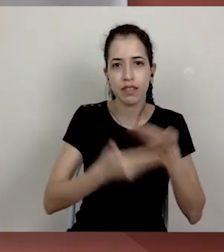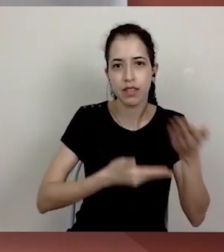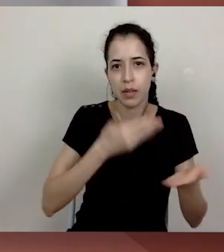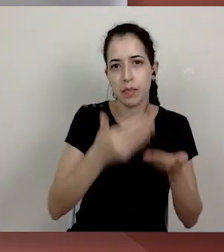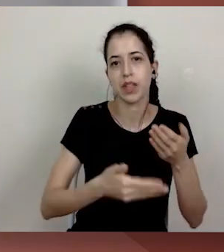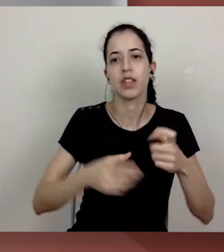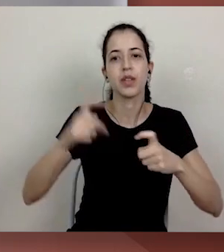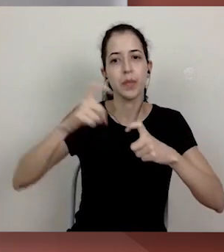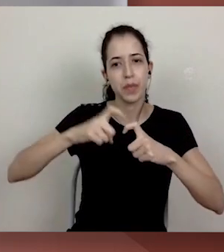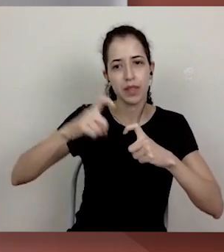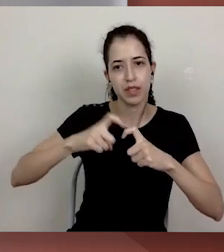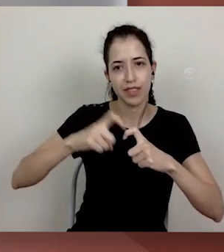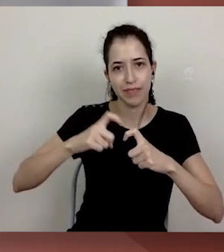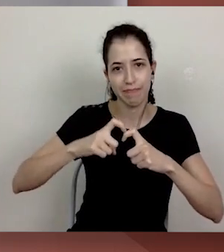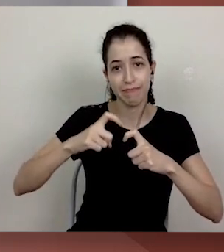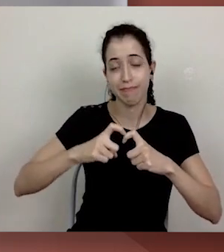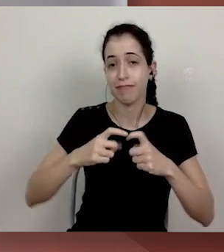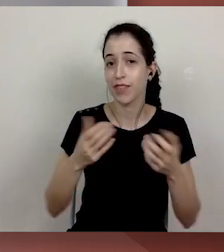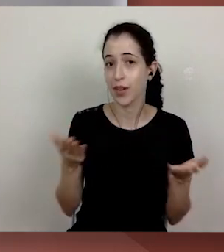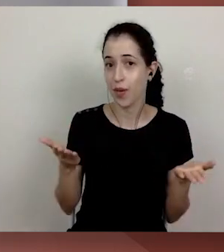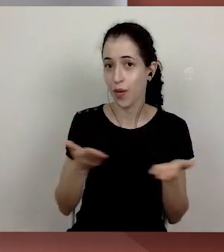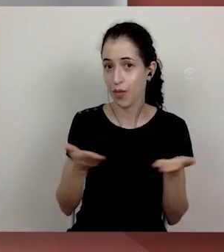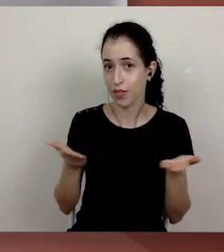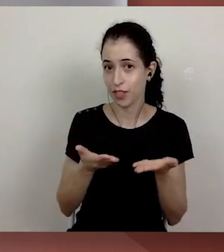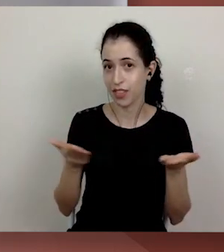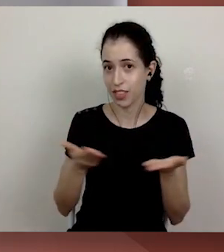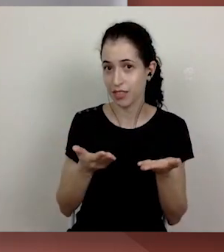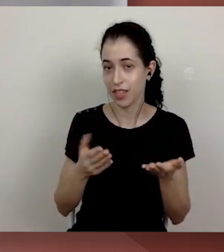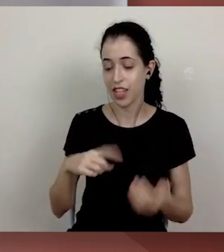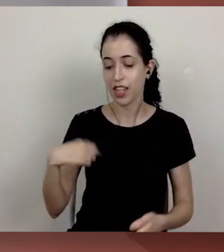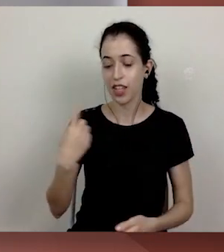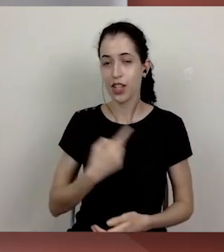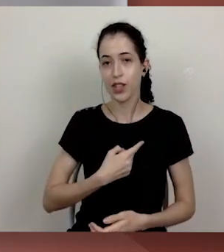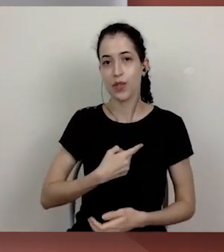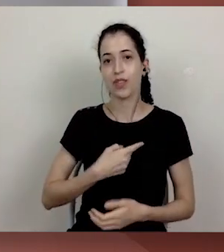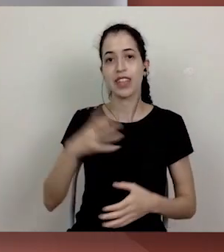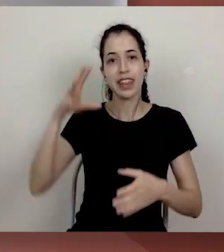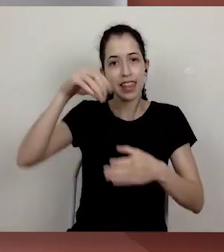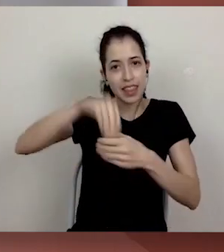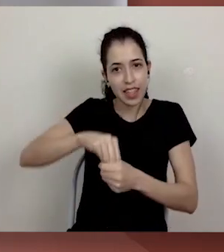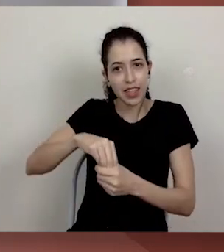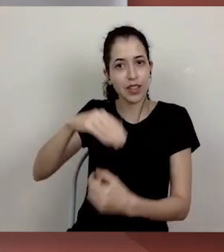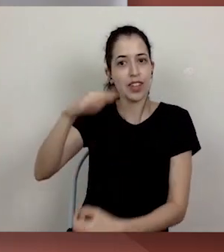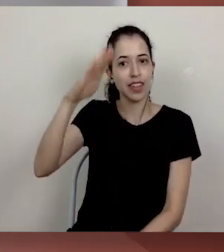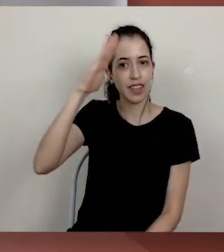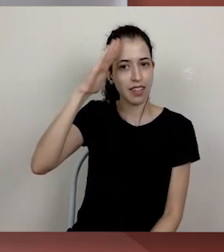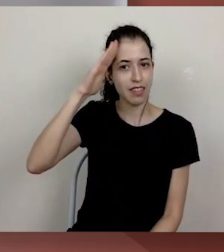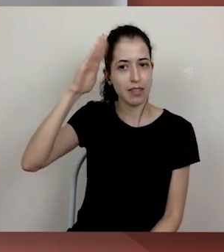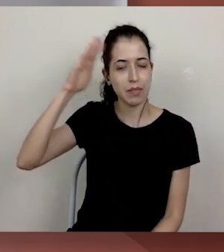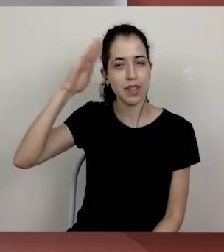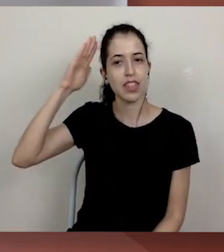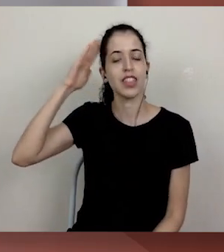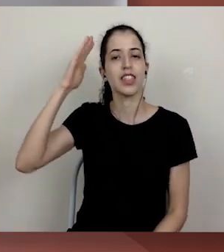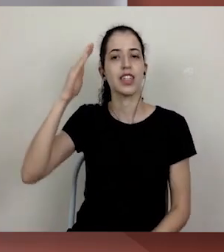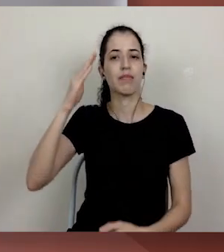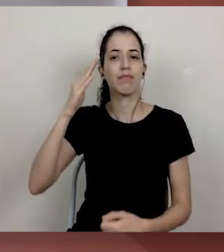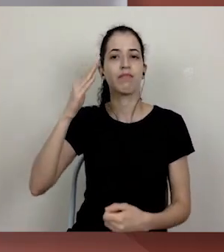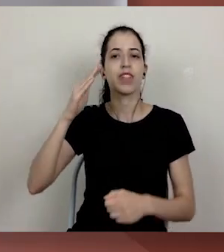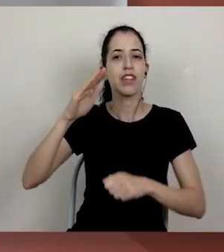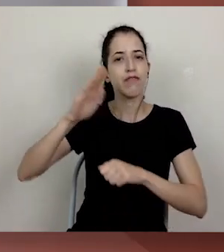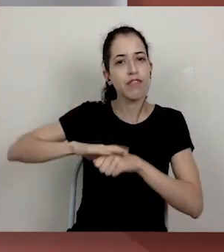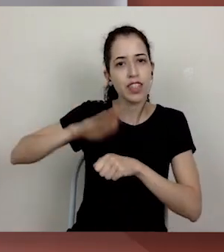e da medicina. Então, estamos hoje, ao estarmos hoje na academia, na produção do